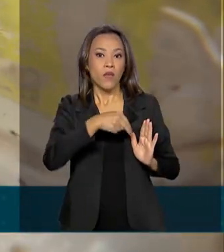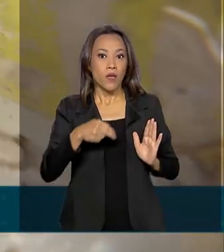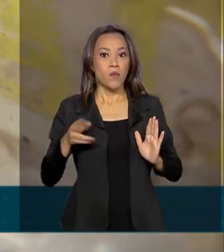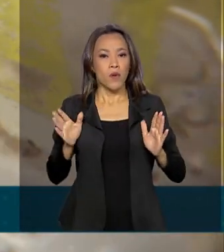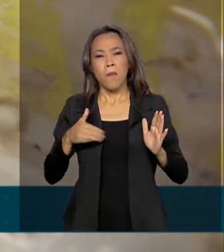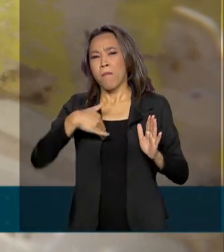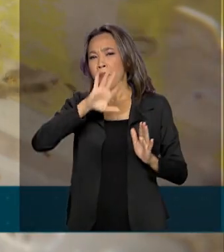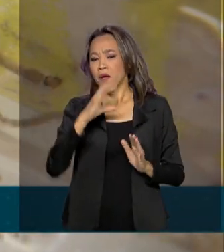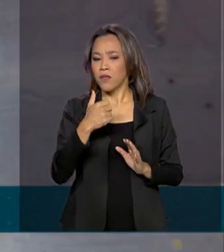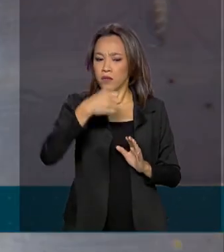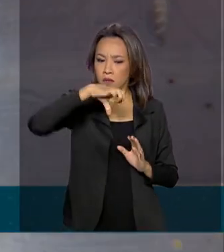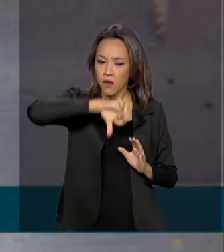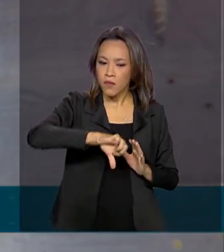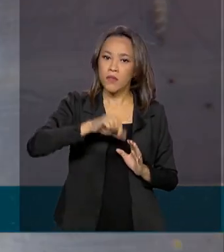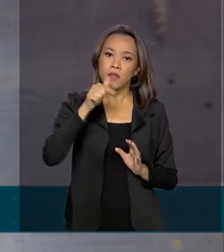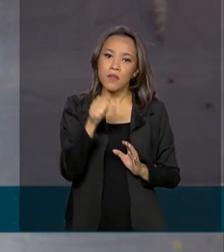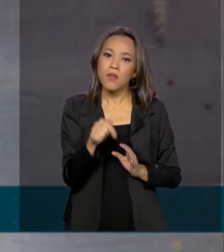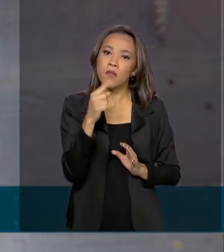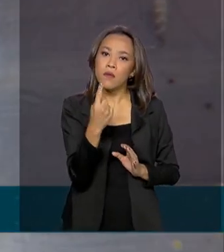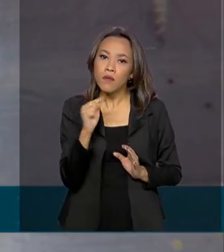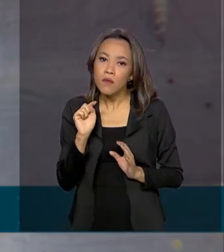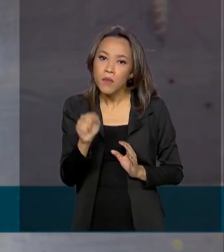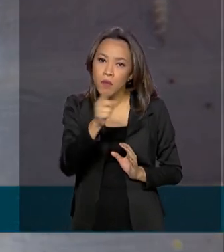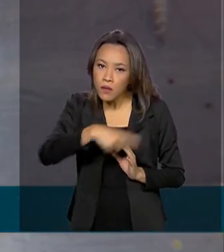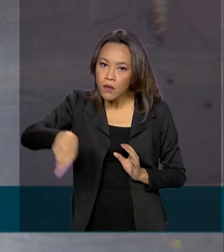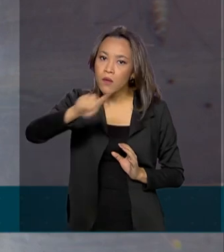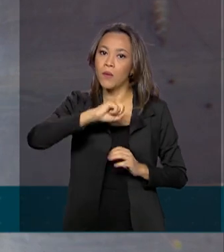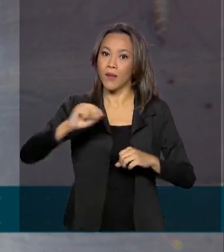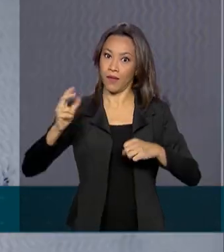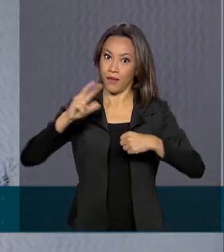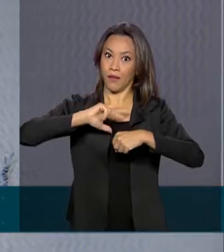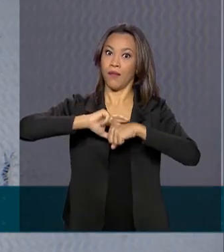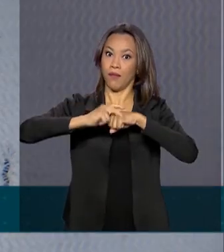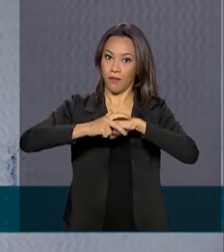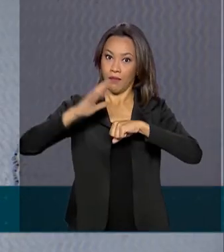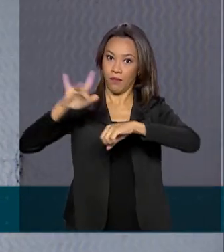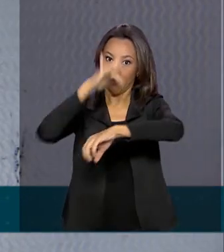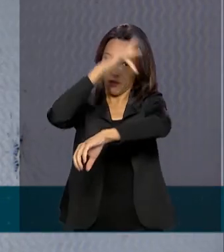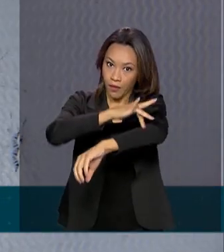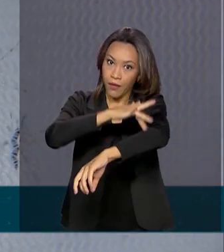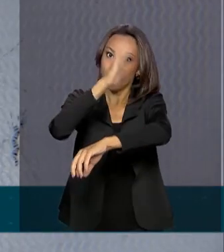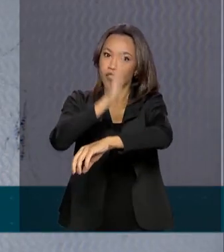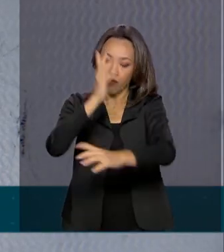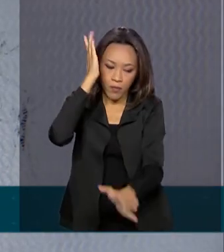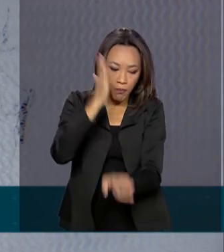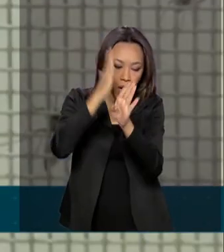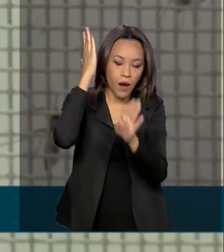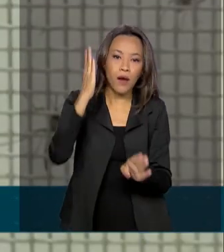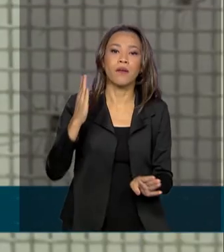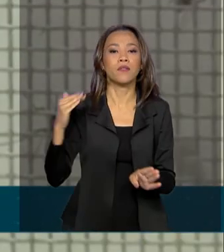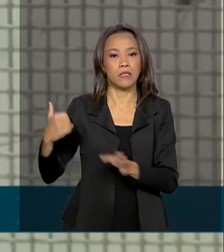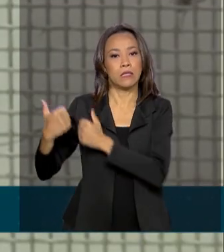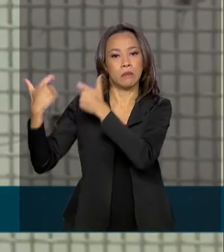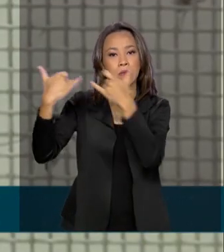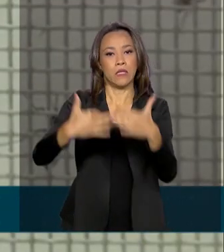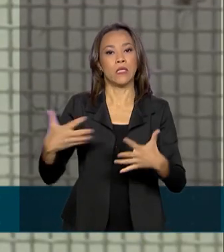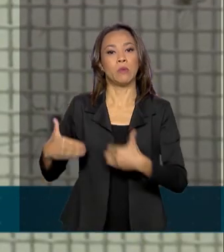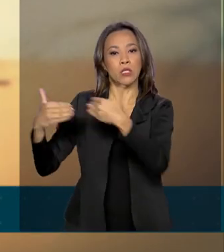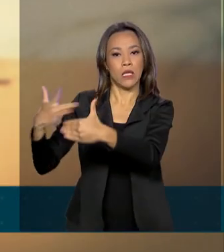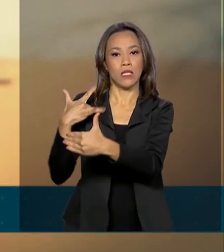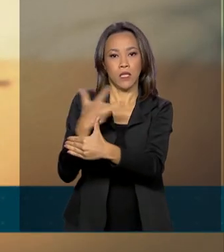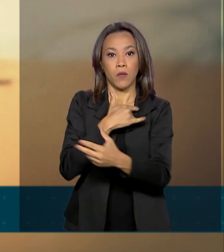971 mil casos prováveis de dengue foram notificados no Brasil, segundo o Ministério da Saúde. E